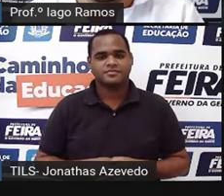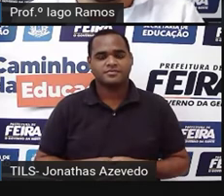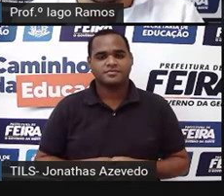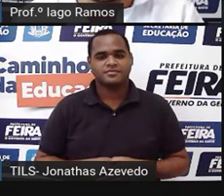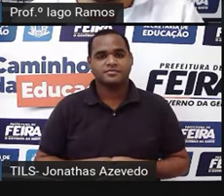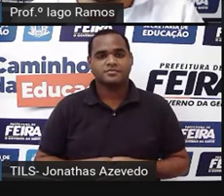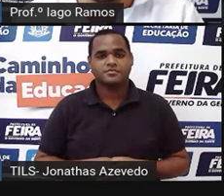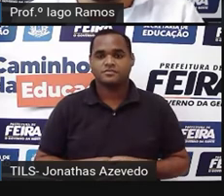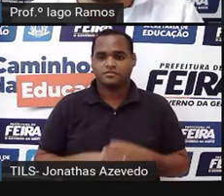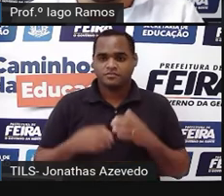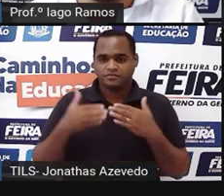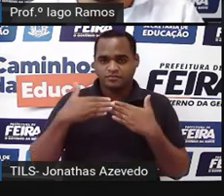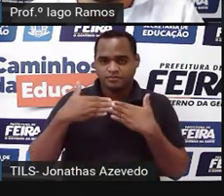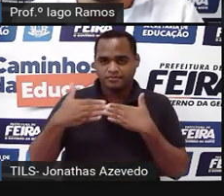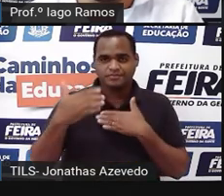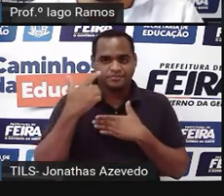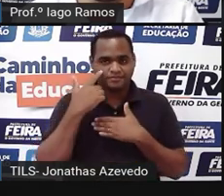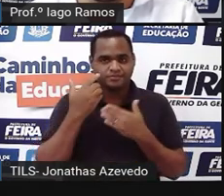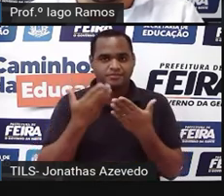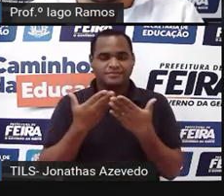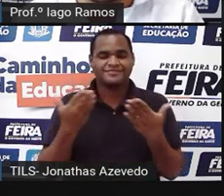e daqui desse ponto